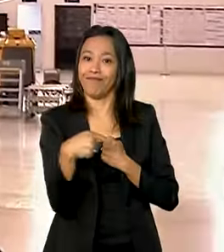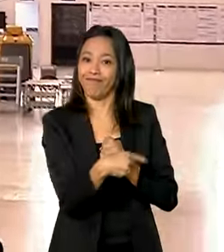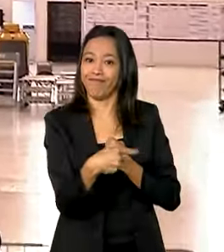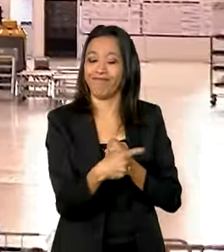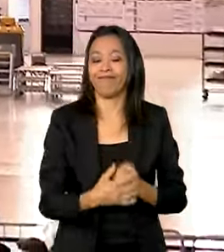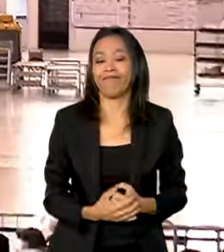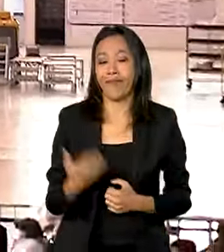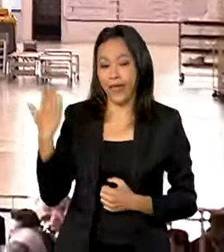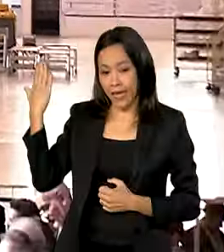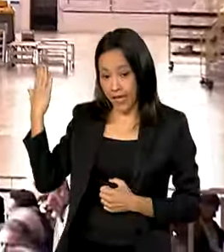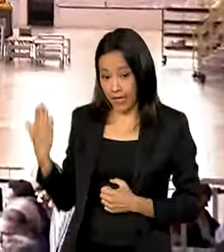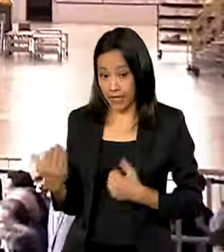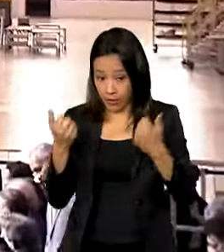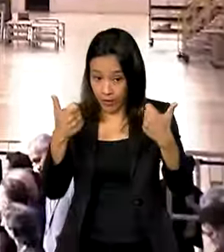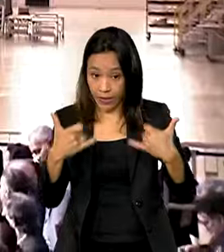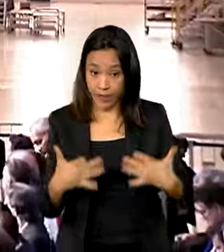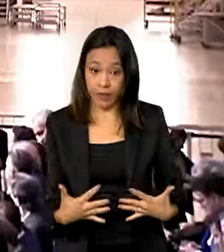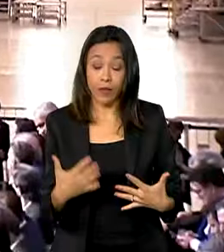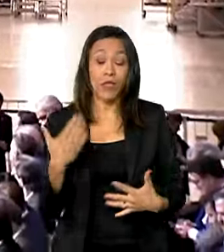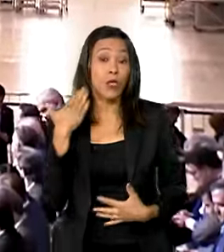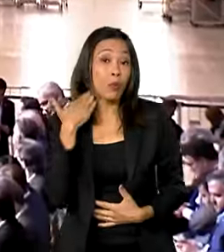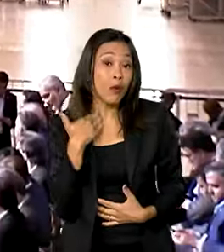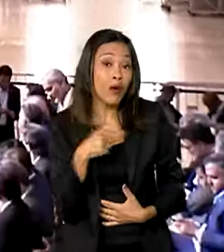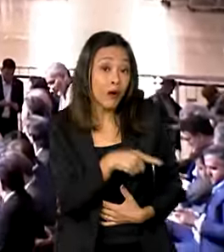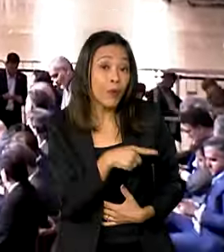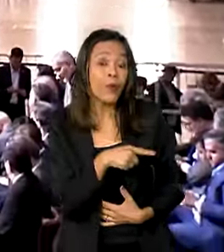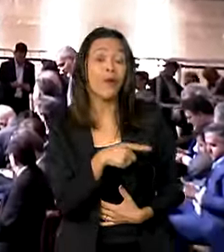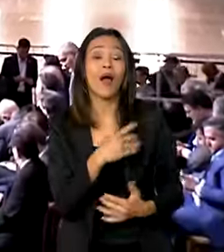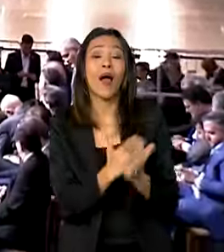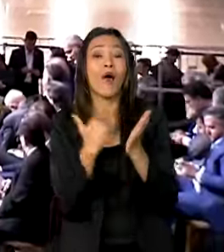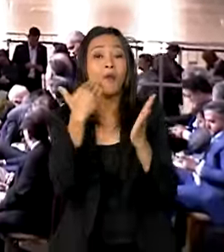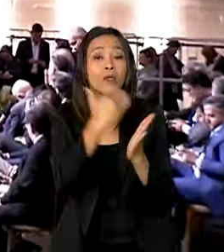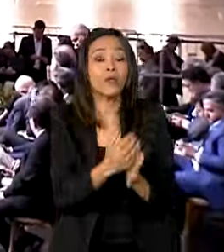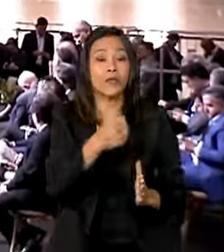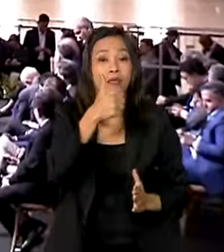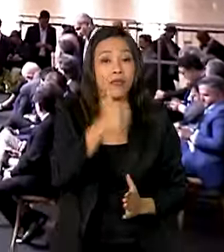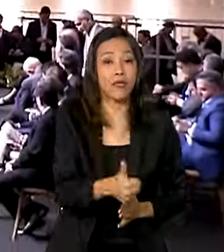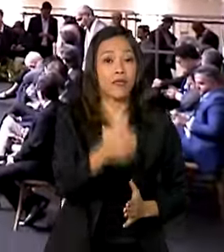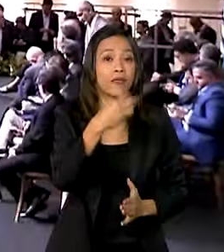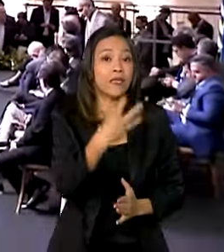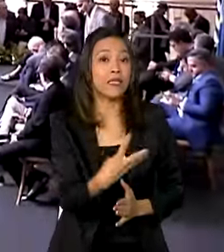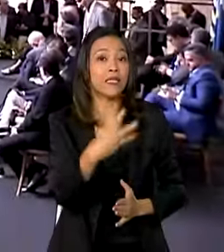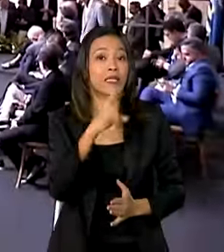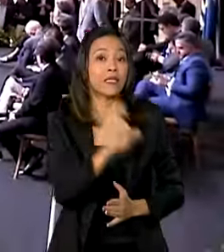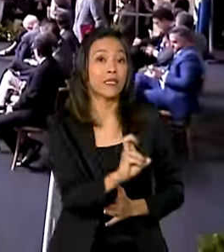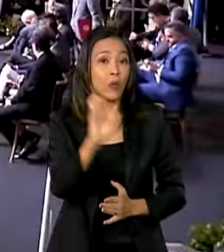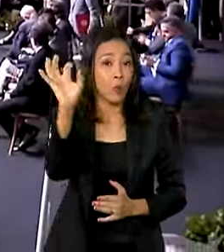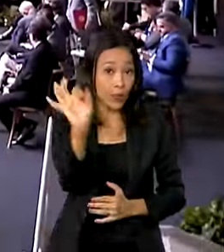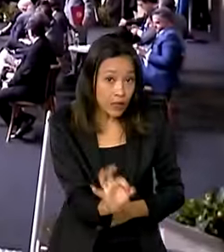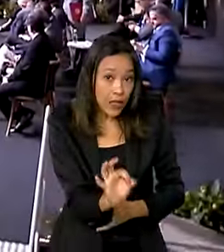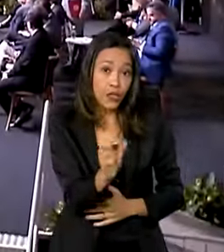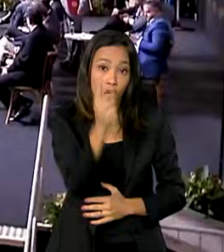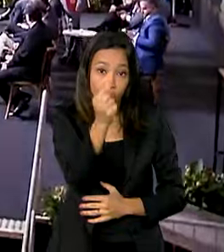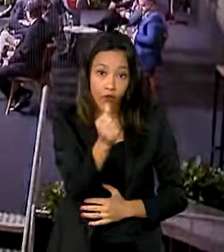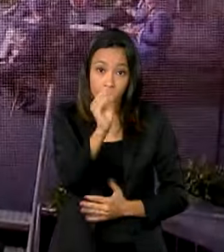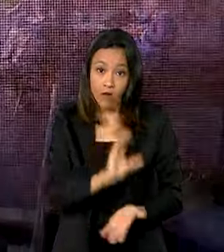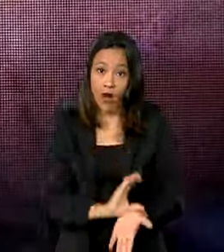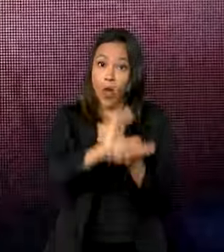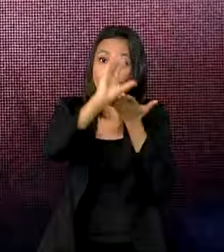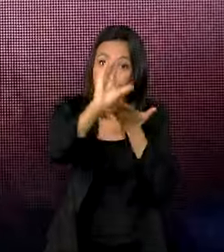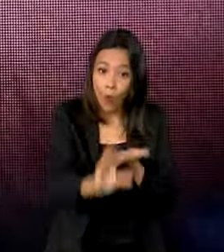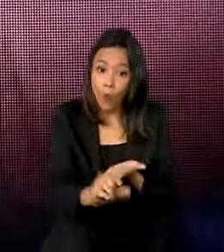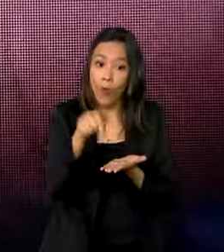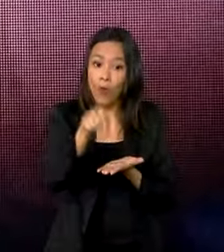O BNDES, Fernando Haddad, aumentou em 135% o financiamento para